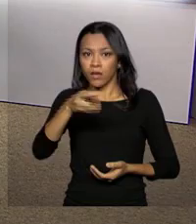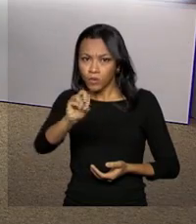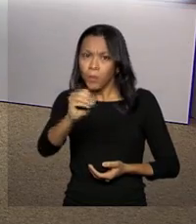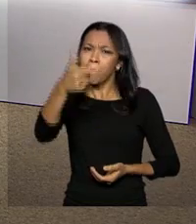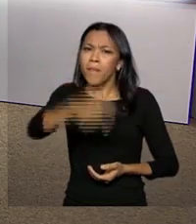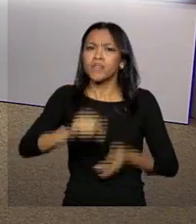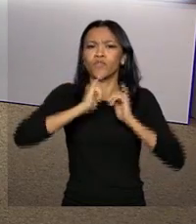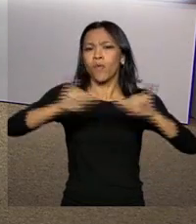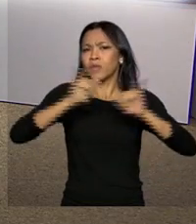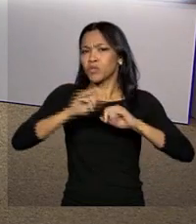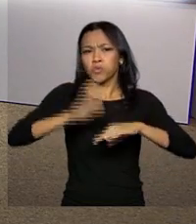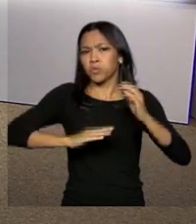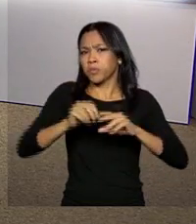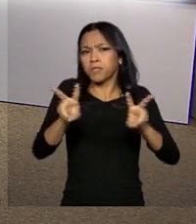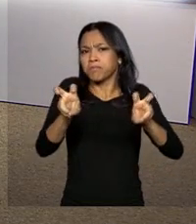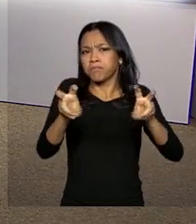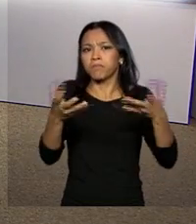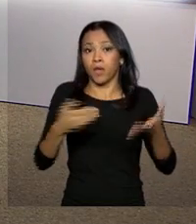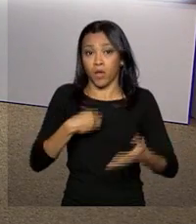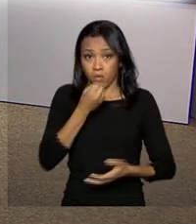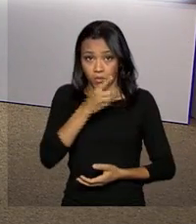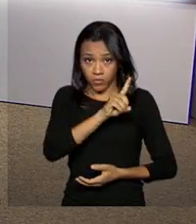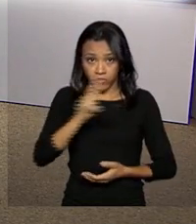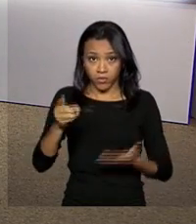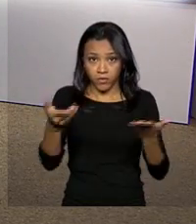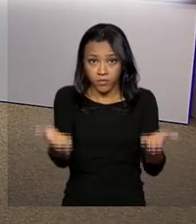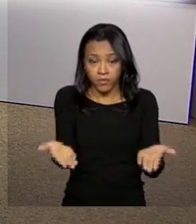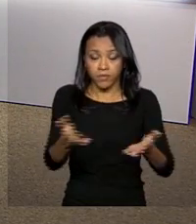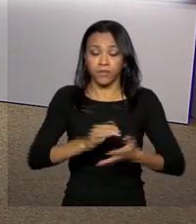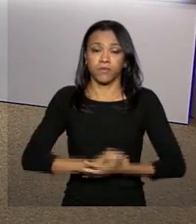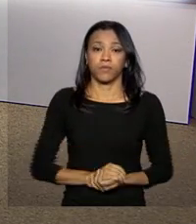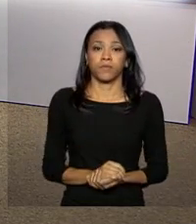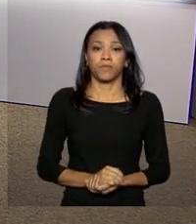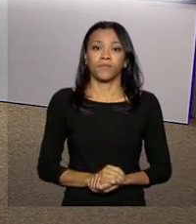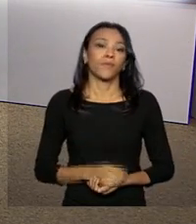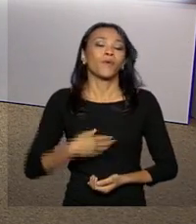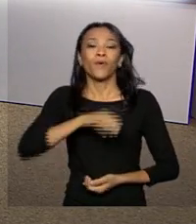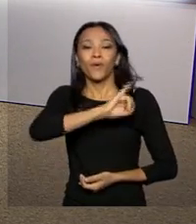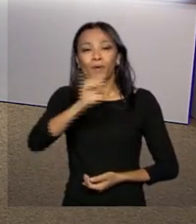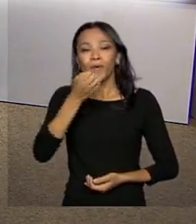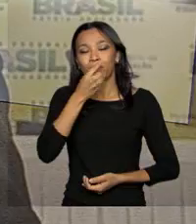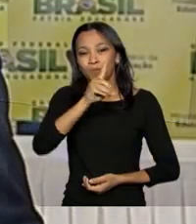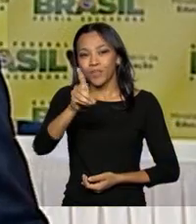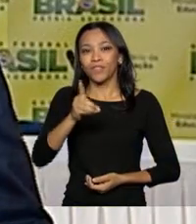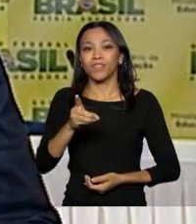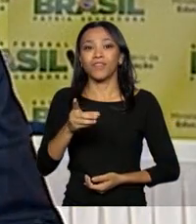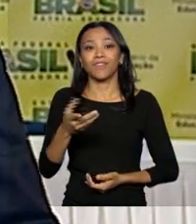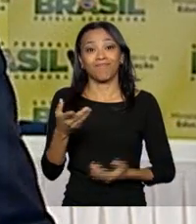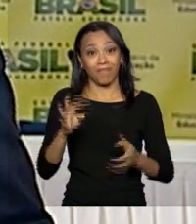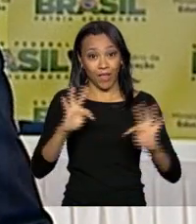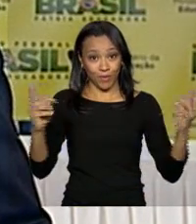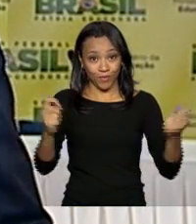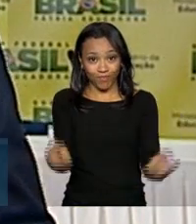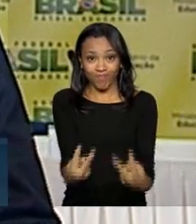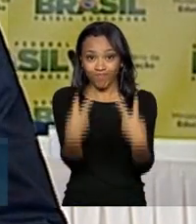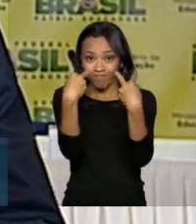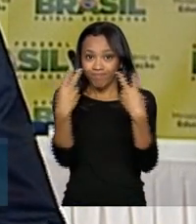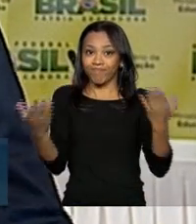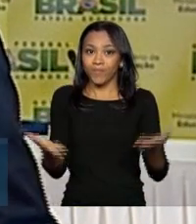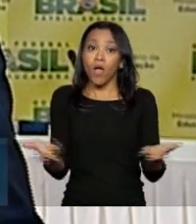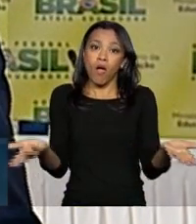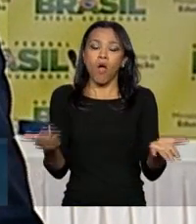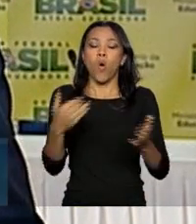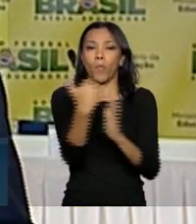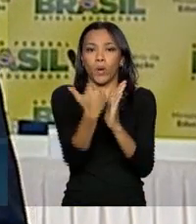tem mais informações sobre esse assunto. Bom dia, Leandro. Olá, Daniela, bom dia. Bom dia também a quem está nos assistindo. Olha, o